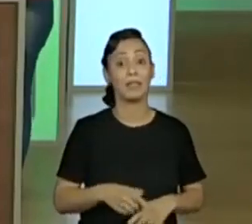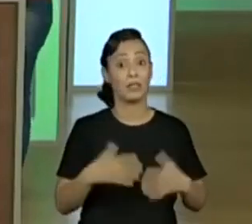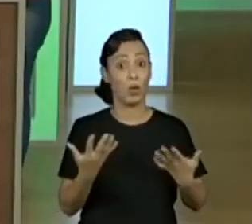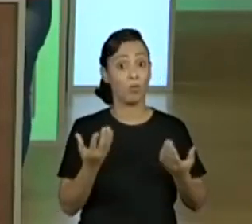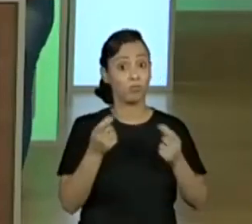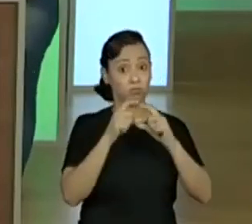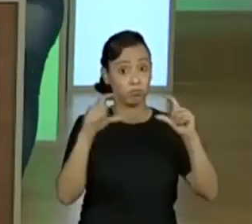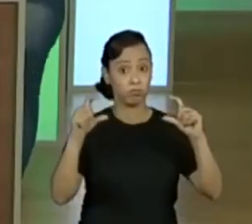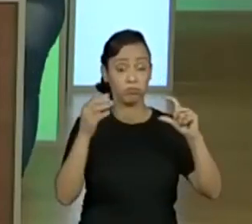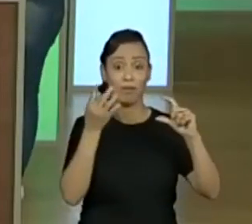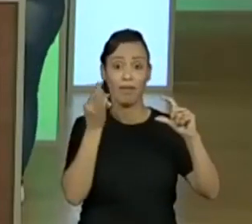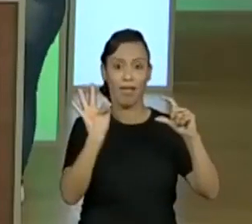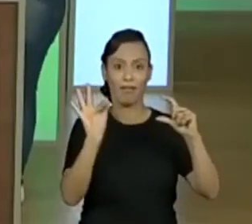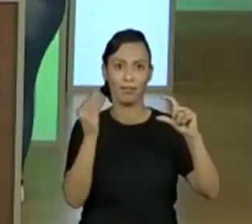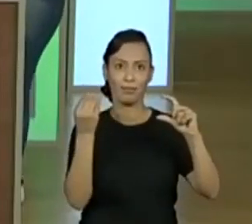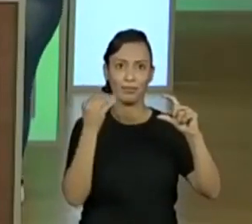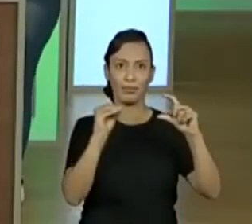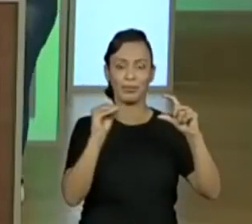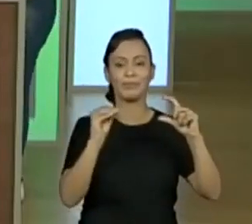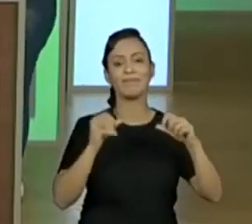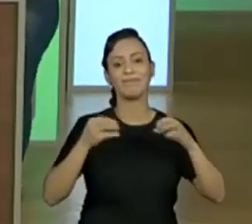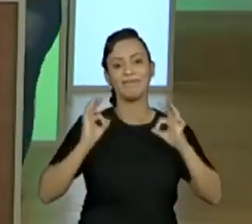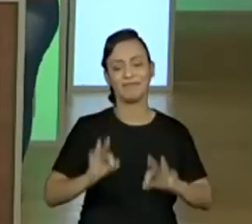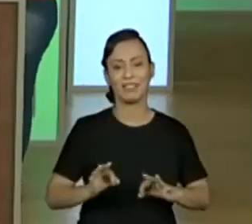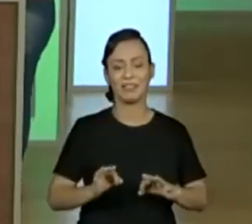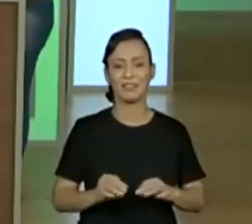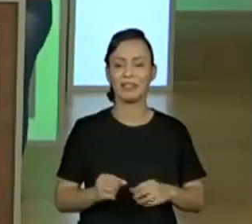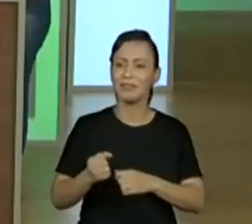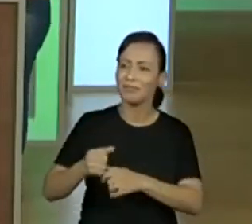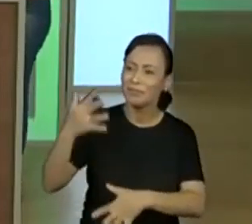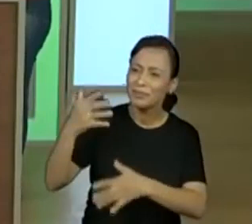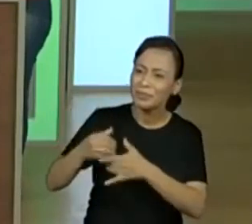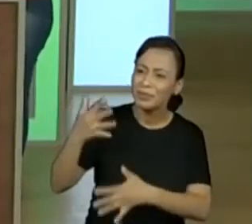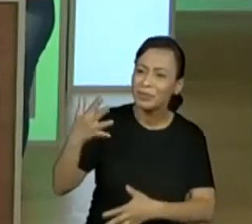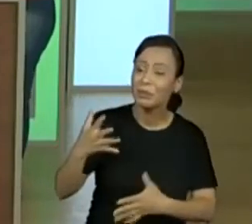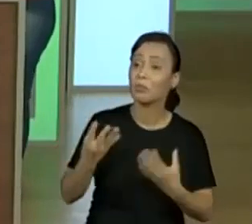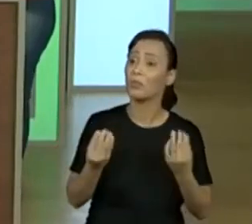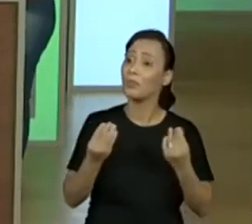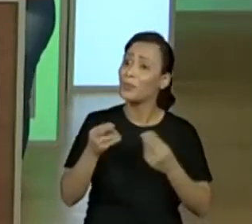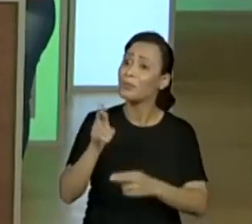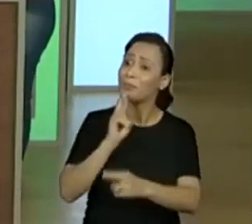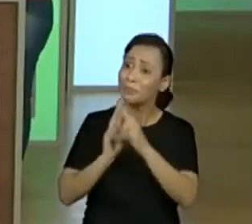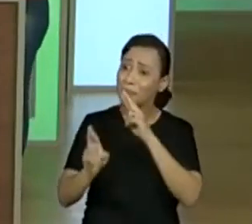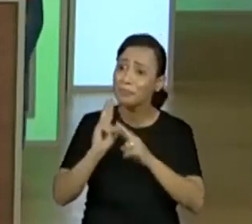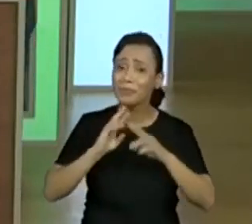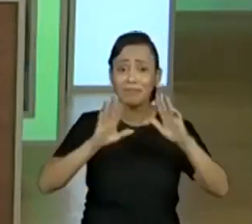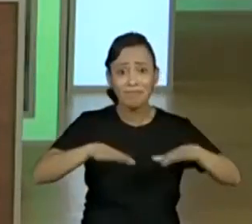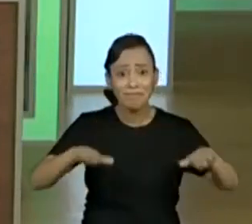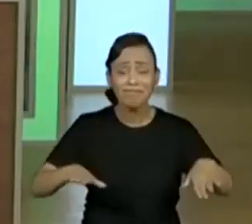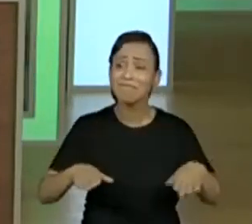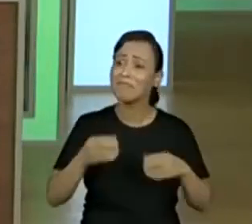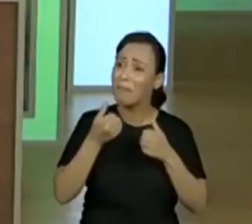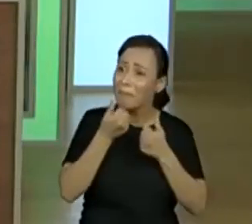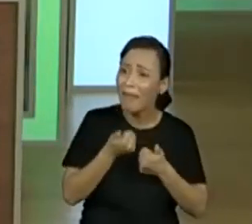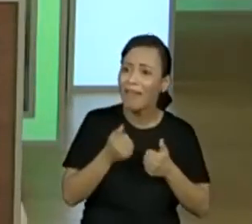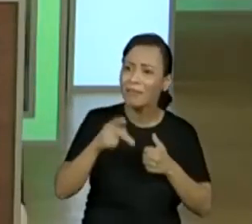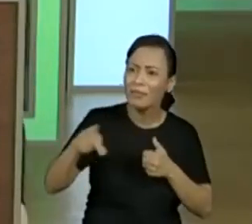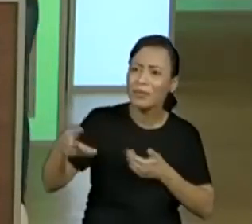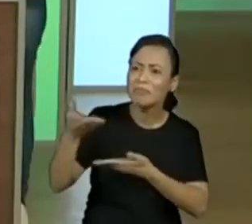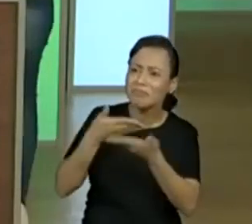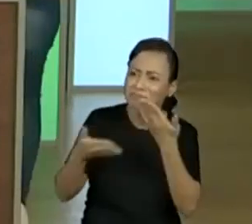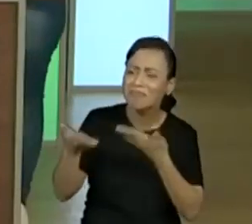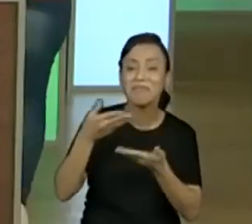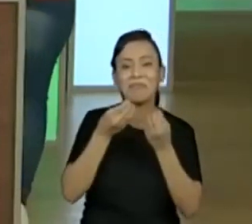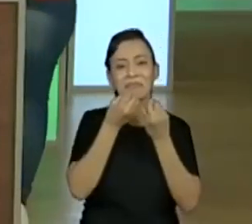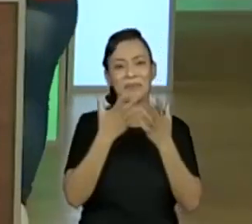Vinícius, Isadora, Felipe, quantos alunos presentes, parabéns por estarem interagindo com as professoras de vocês. E a gente vai continuar